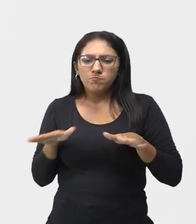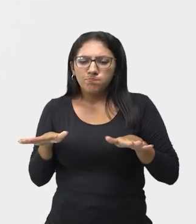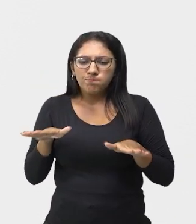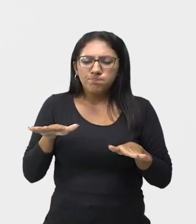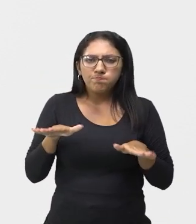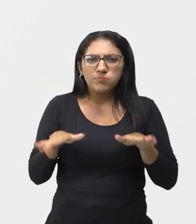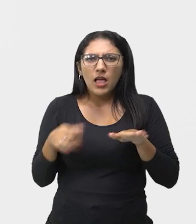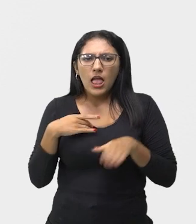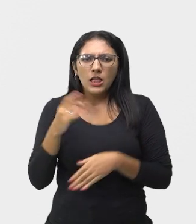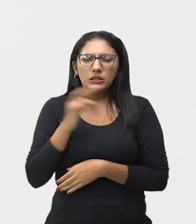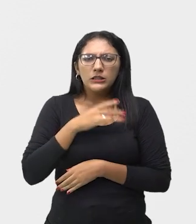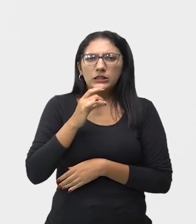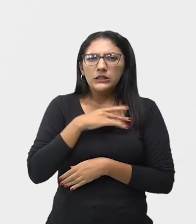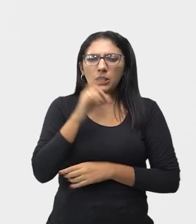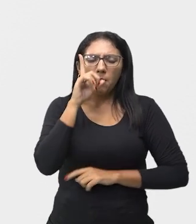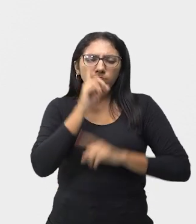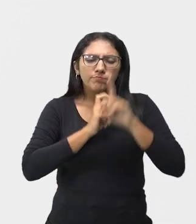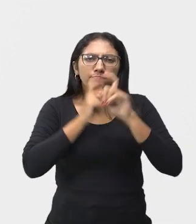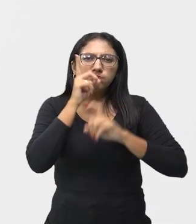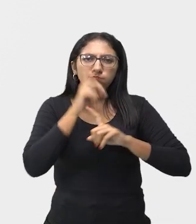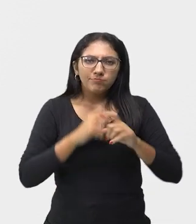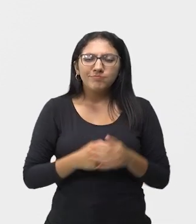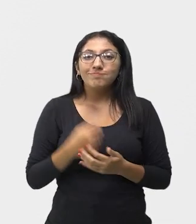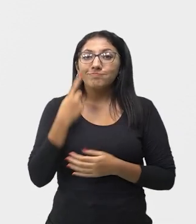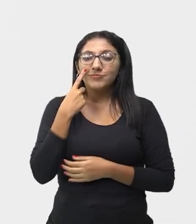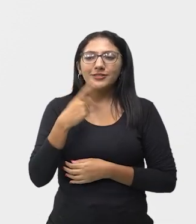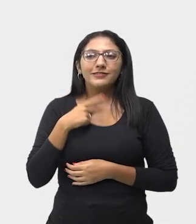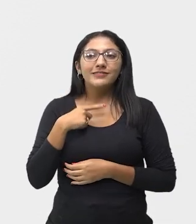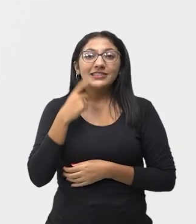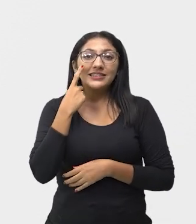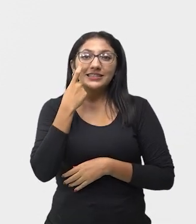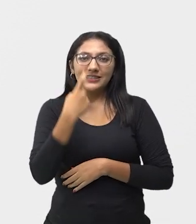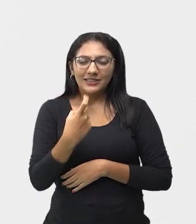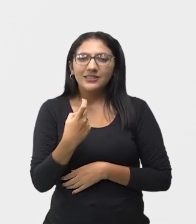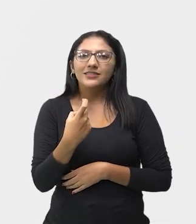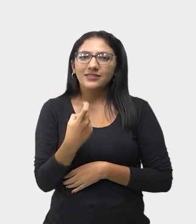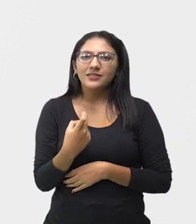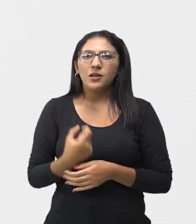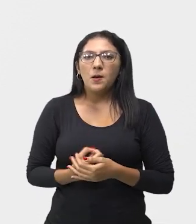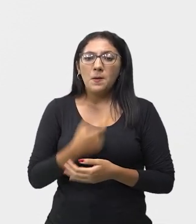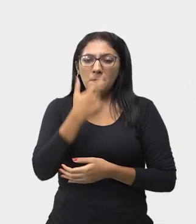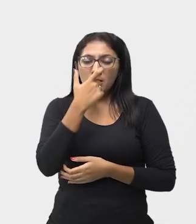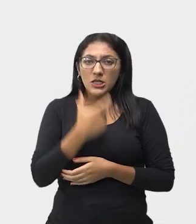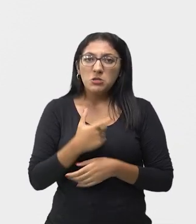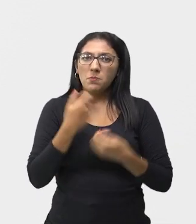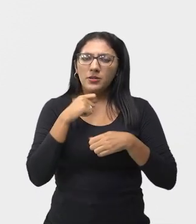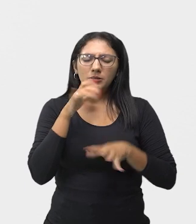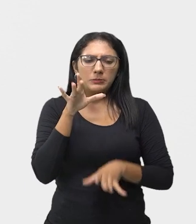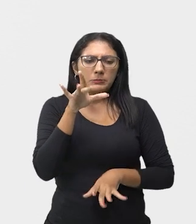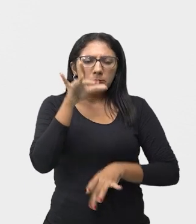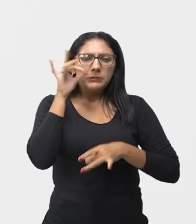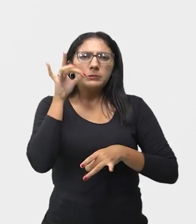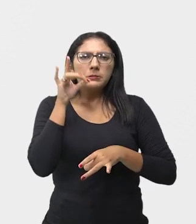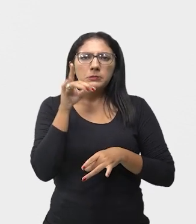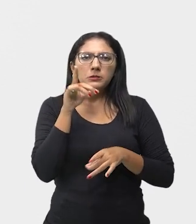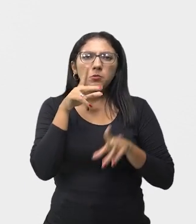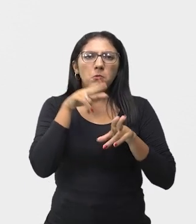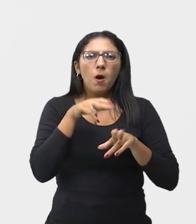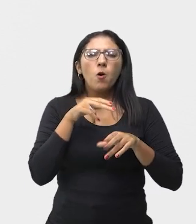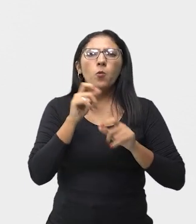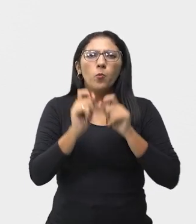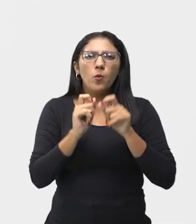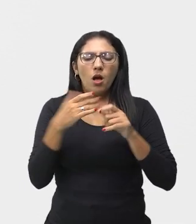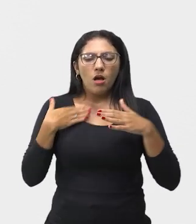com medo de cair no rio. Então, olha só que interessante. O ator, ele vai expressar tudo isso através dos movimentos